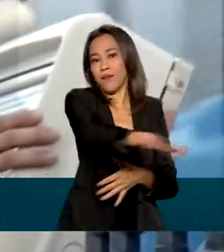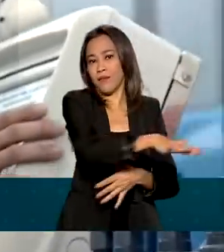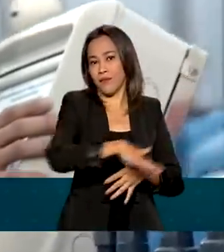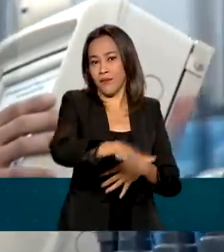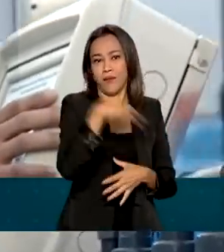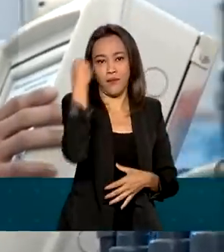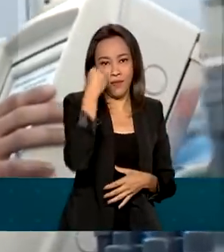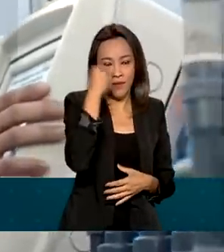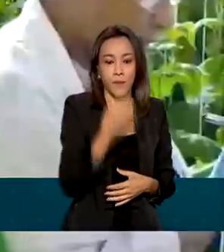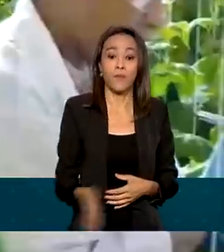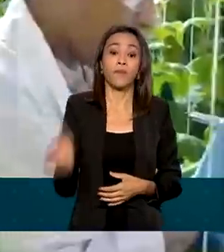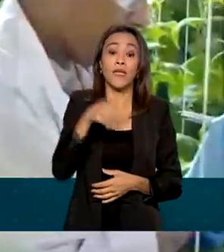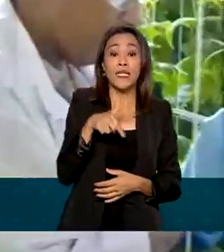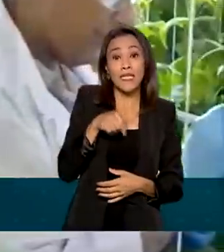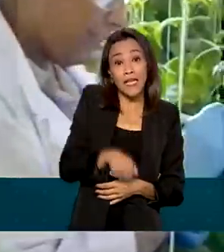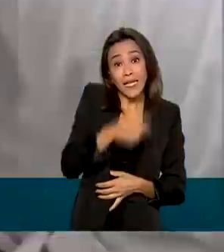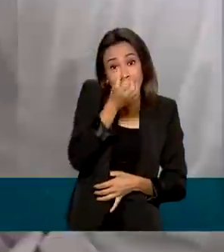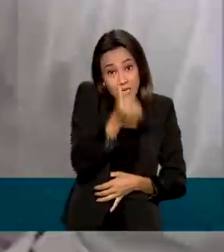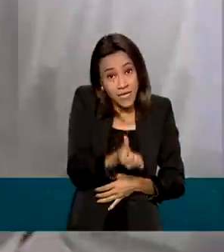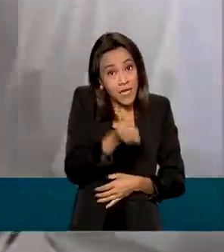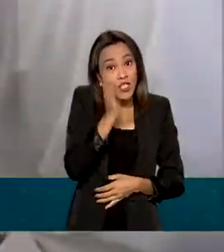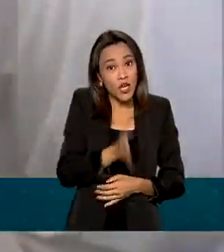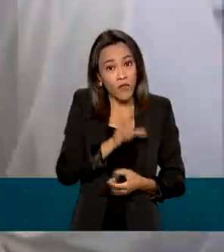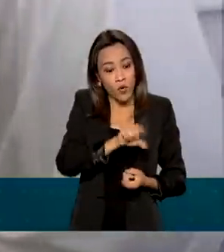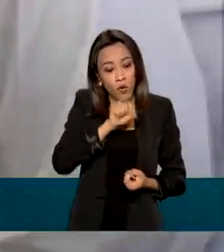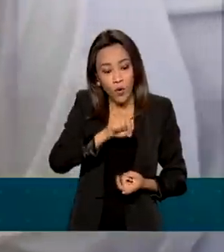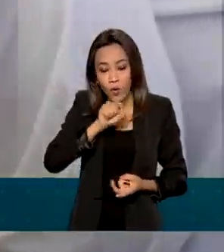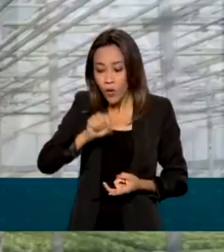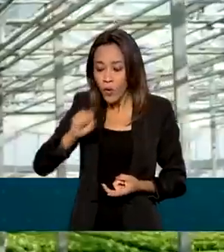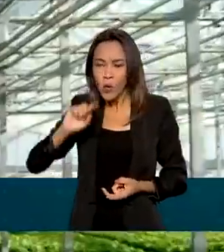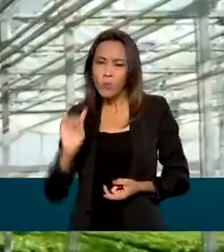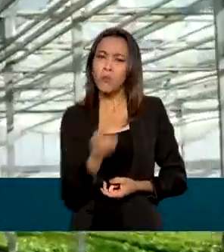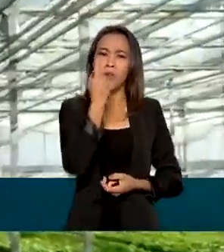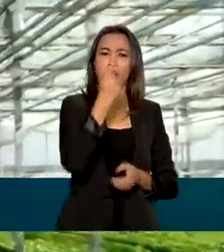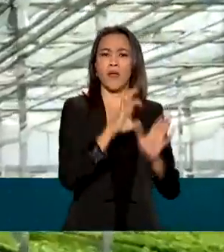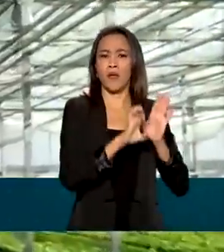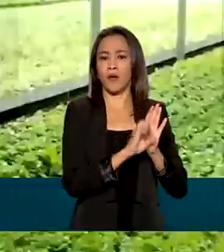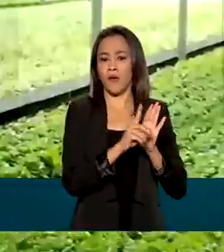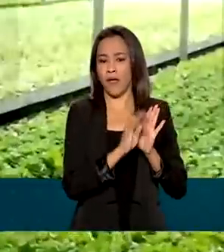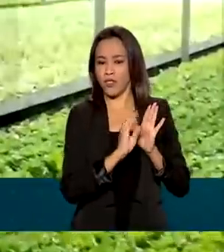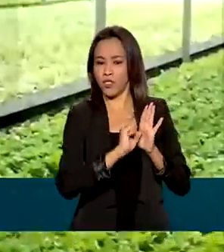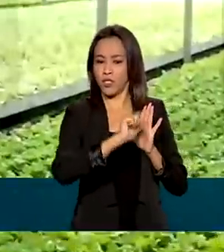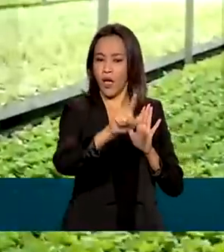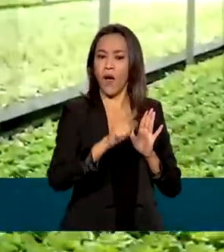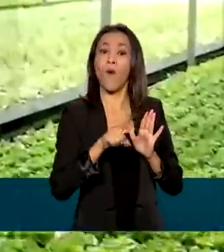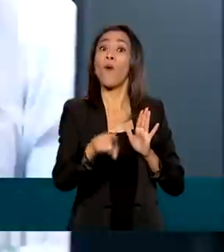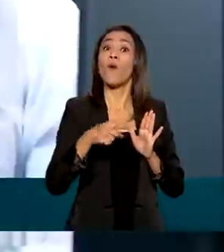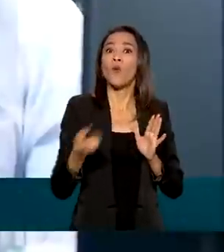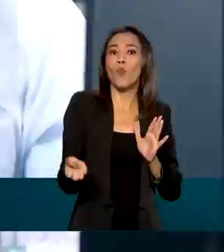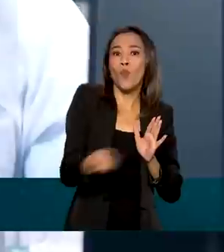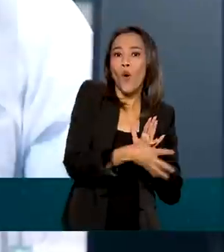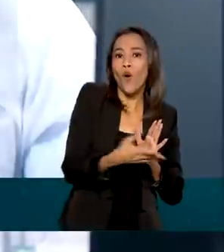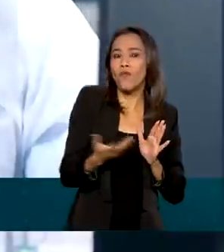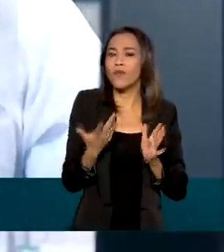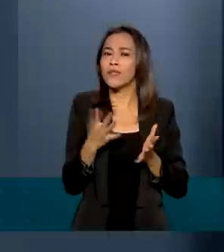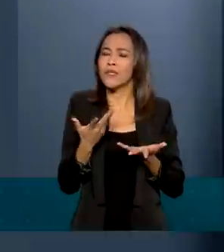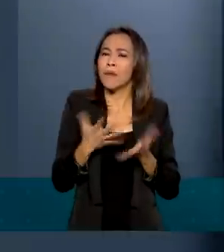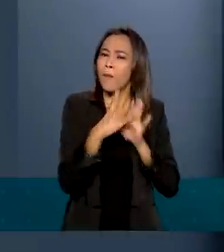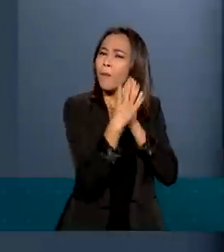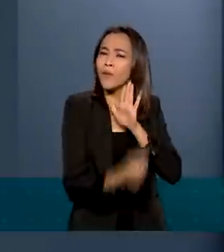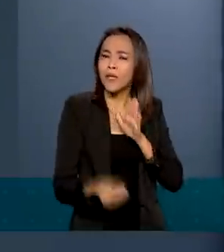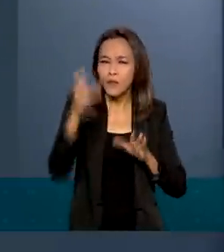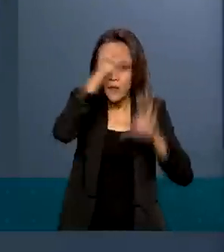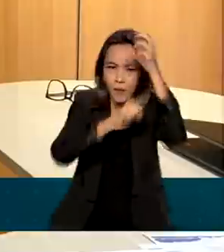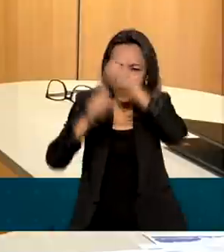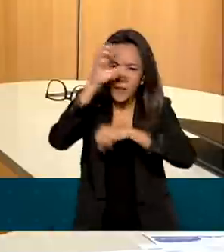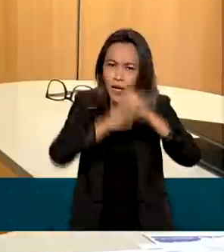76 instituições foram selecionadas no primeiro edital, garantindo o novo estilo de aprendizado a 943